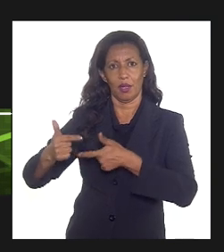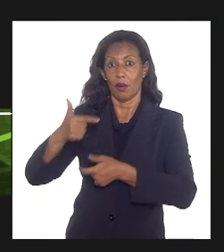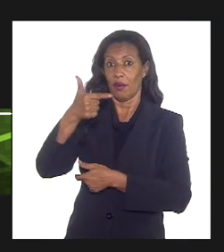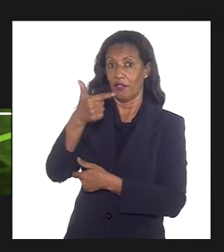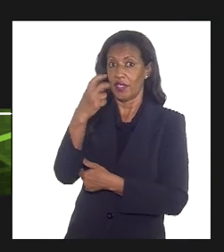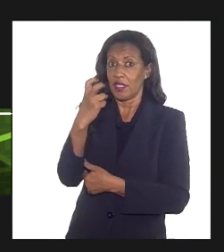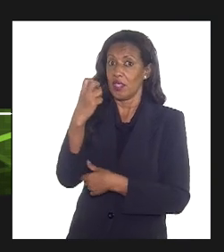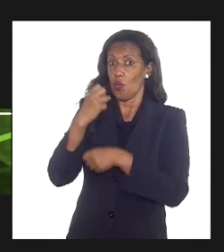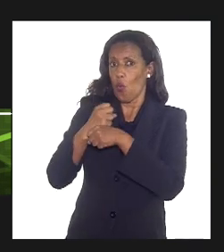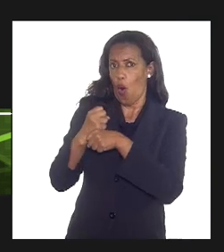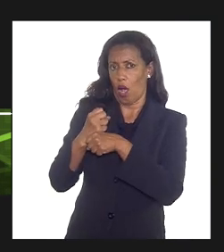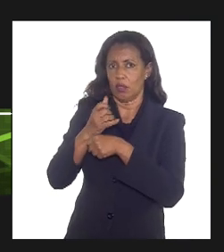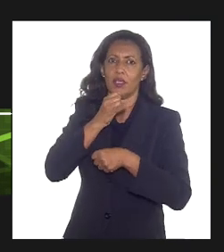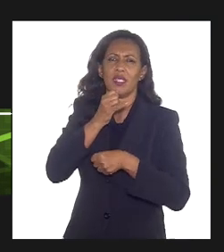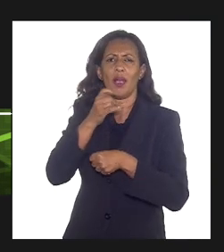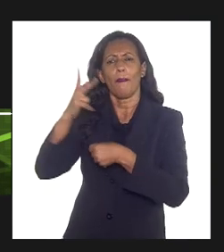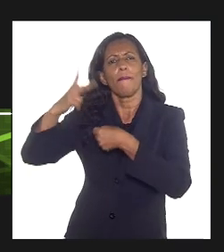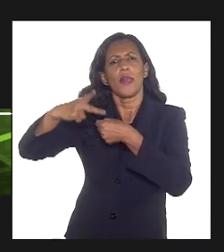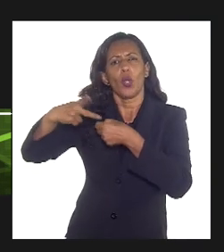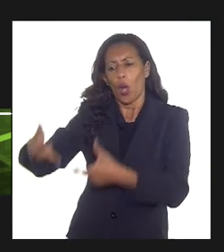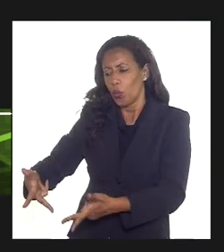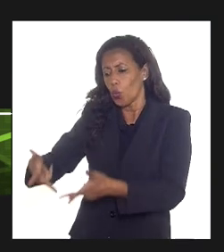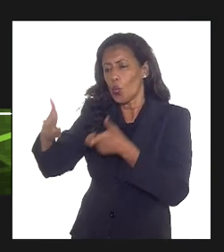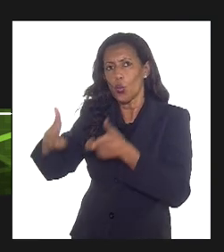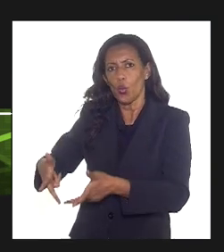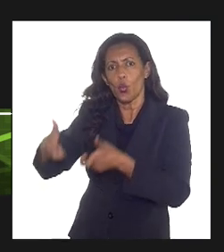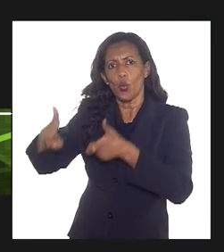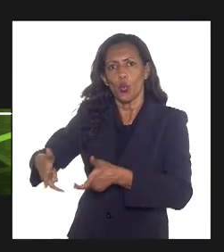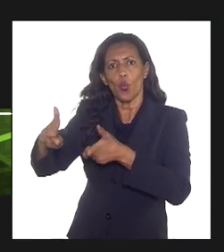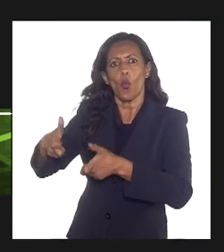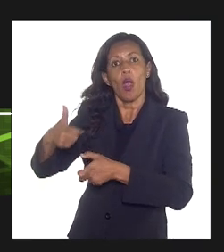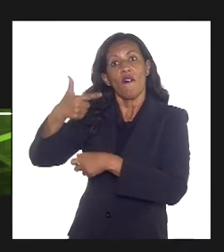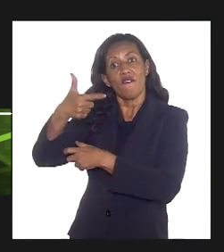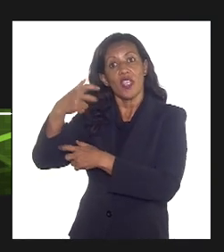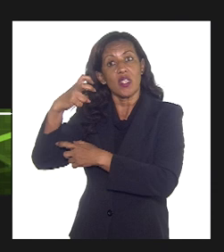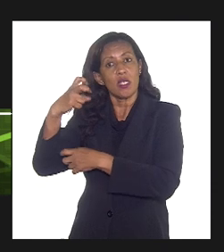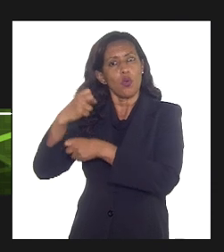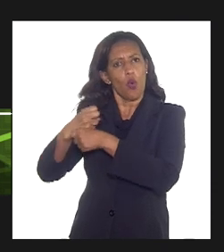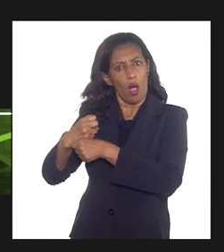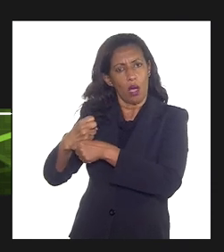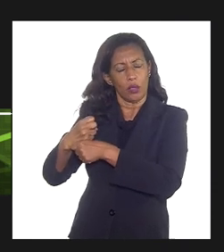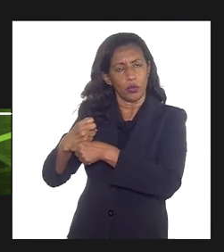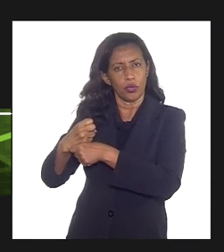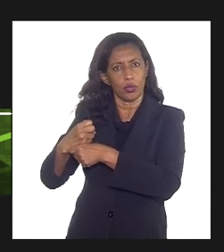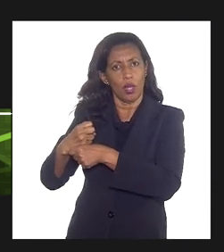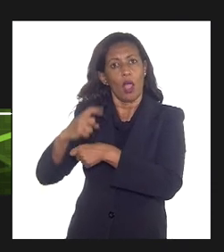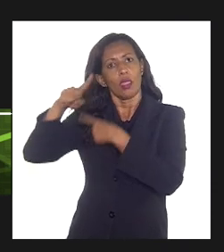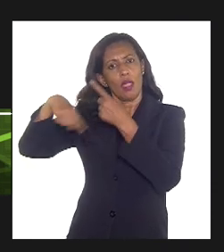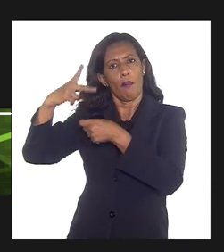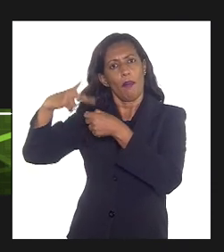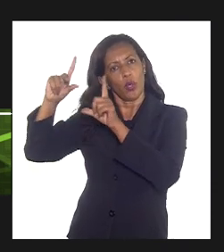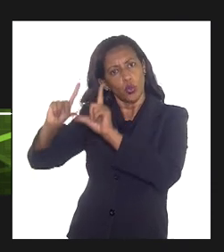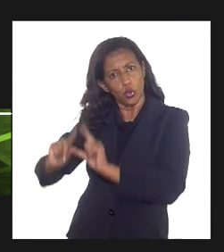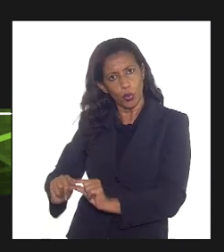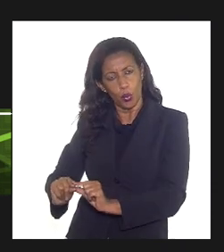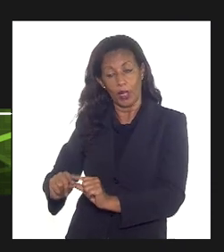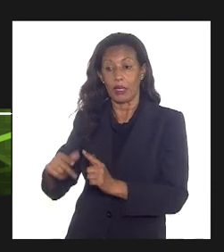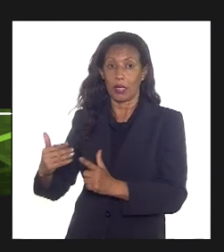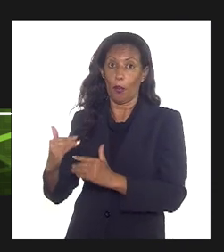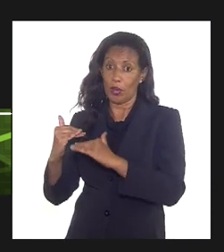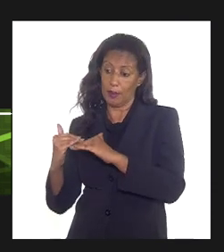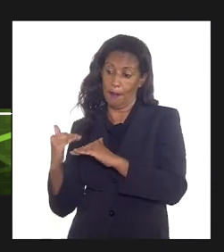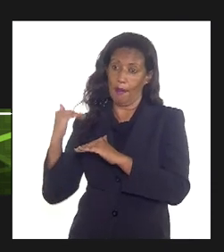anos. Esse prazo pode ser menor ou maior. Então, o prazo